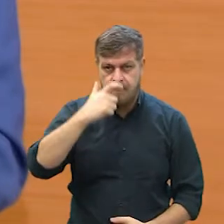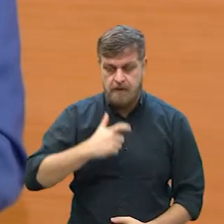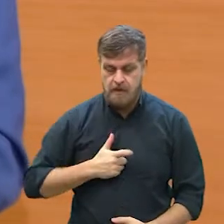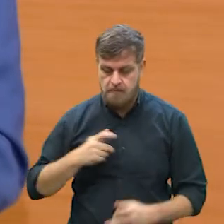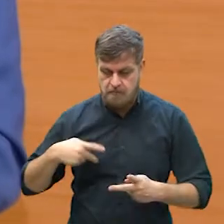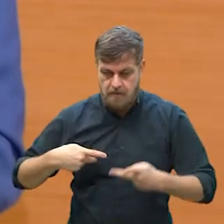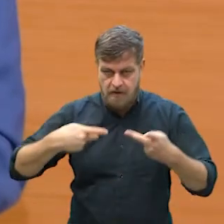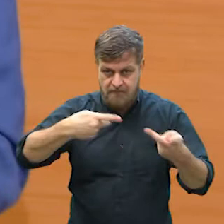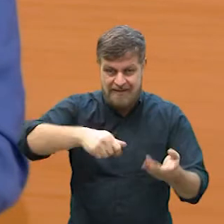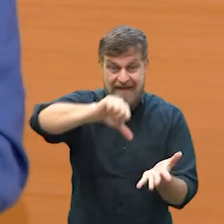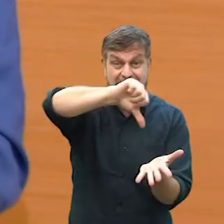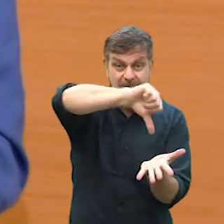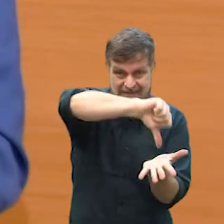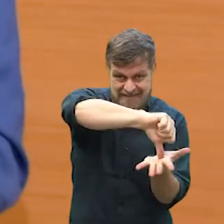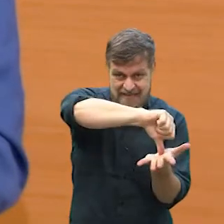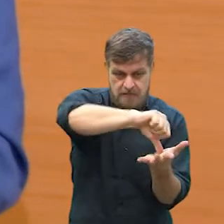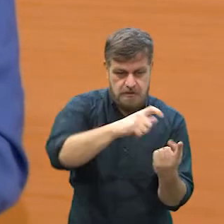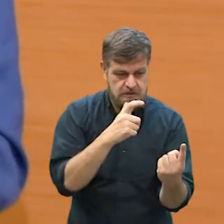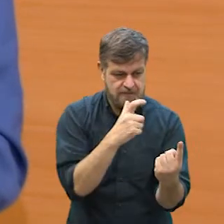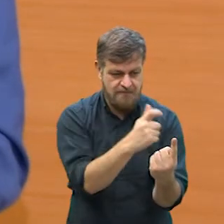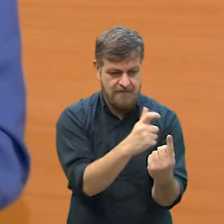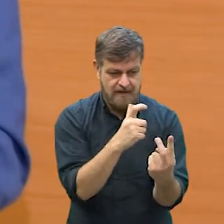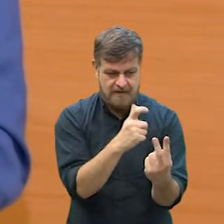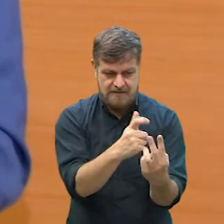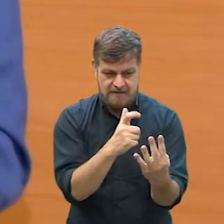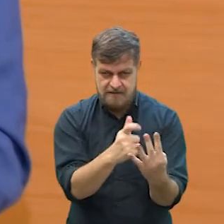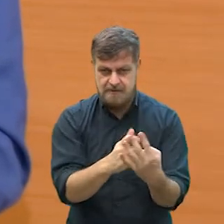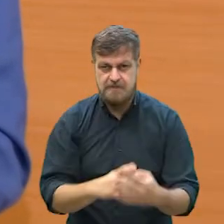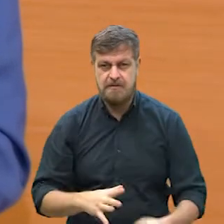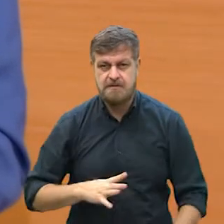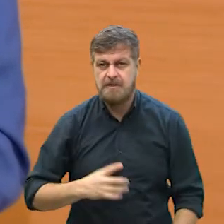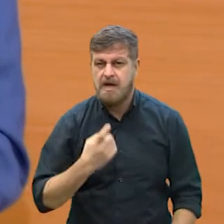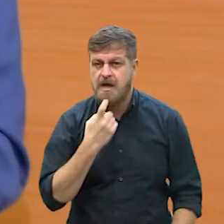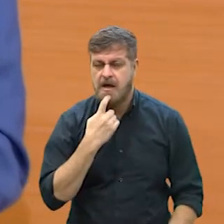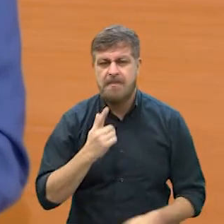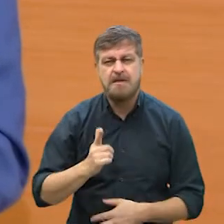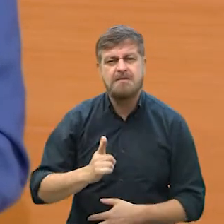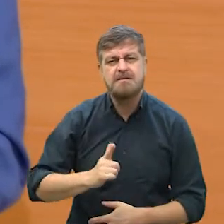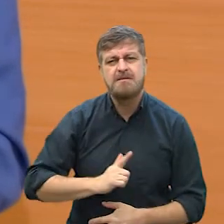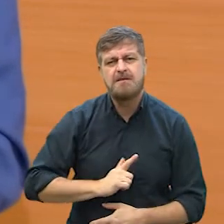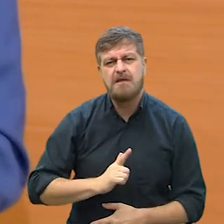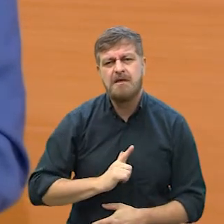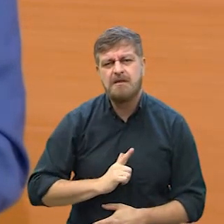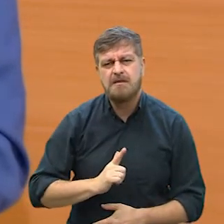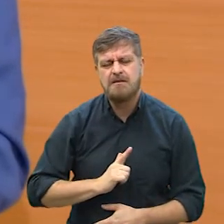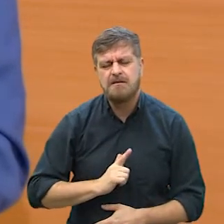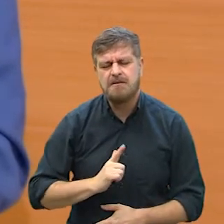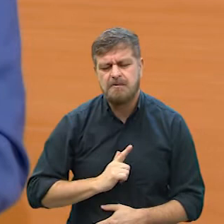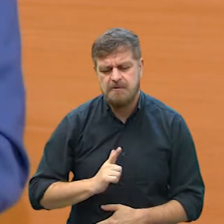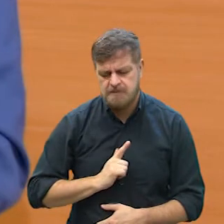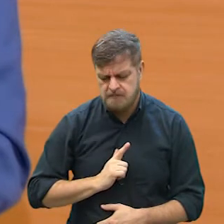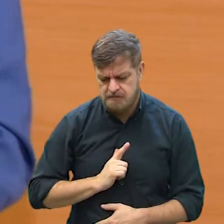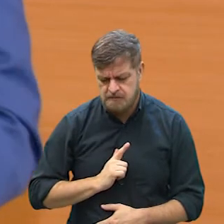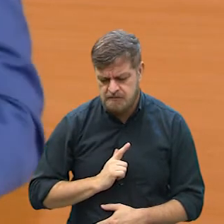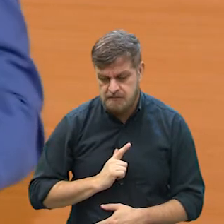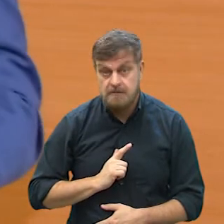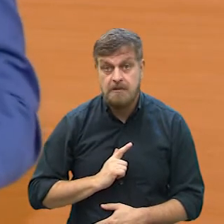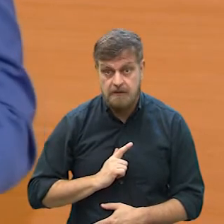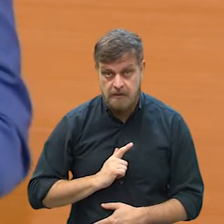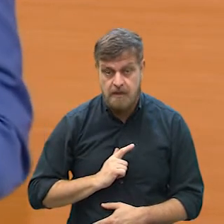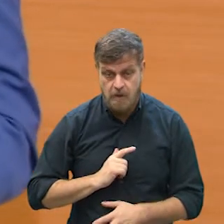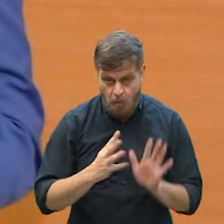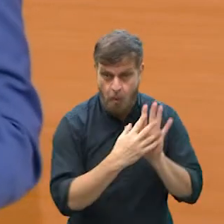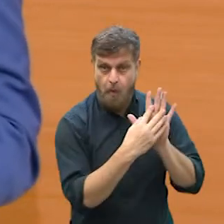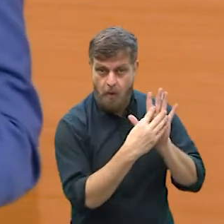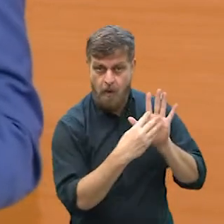algumas visitas nos postos de vacinação, Campinas tem sido